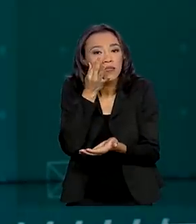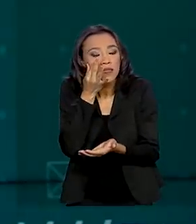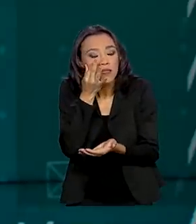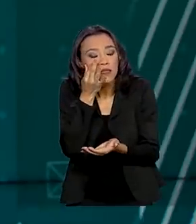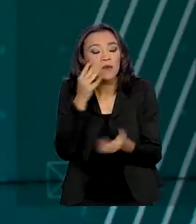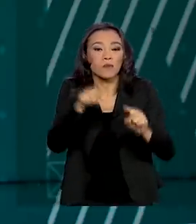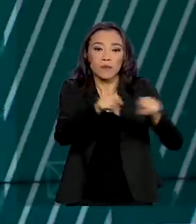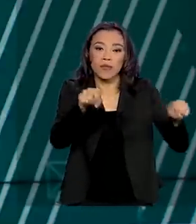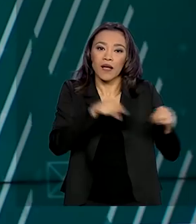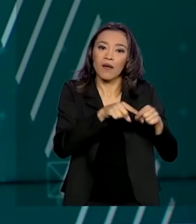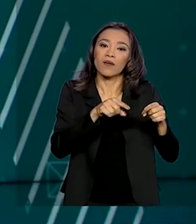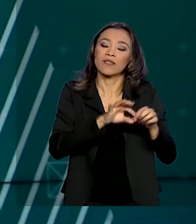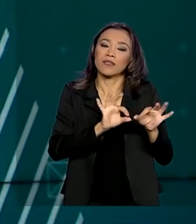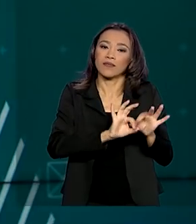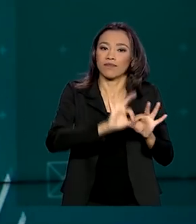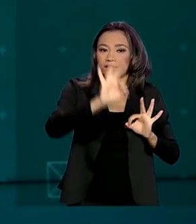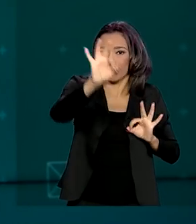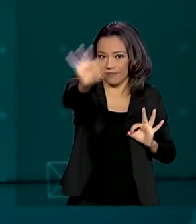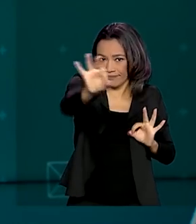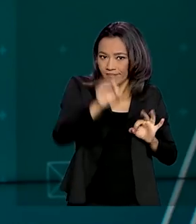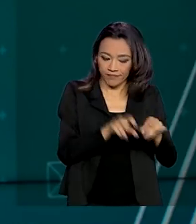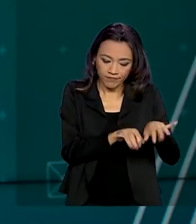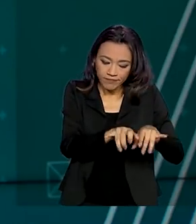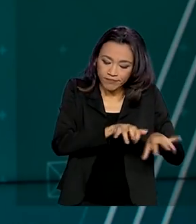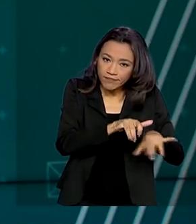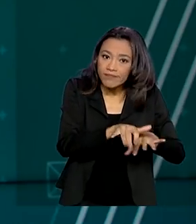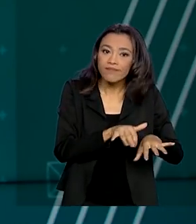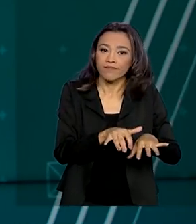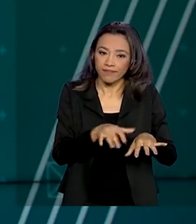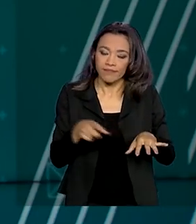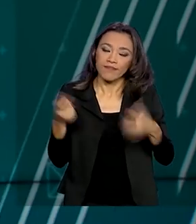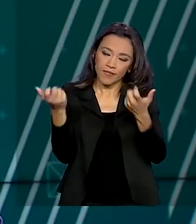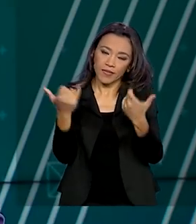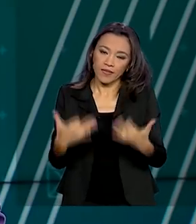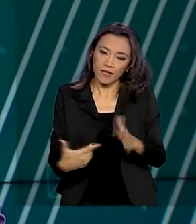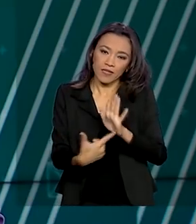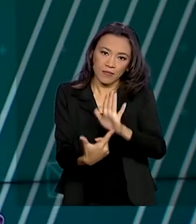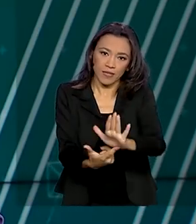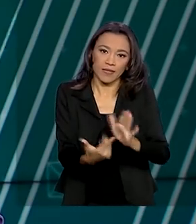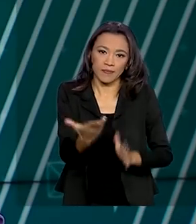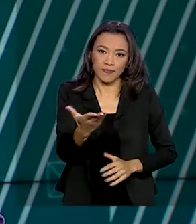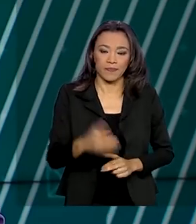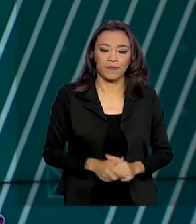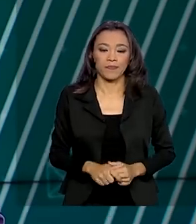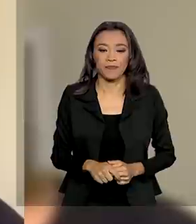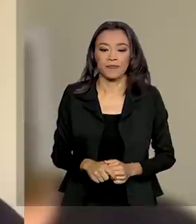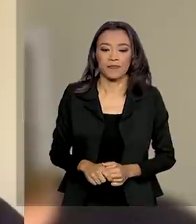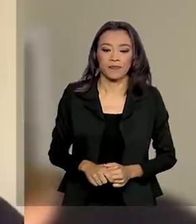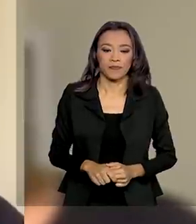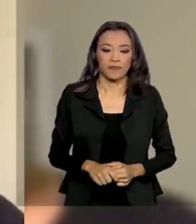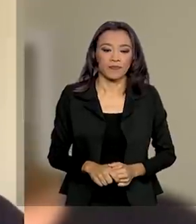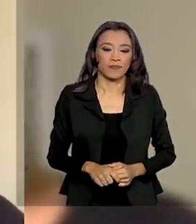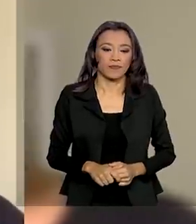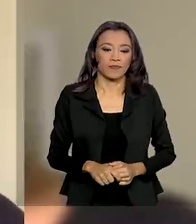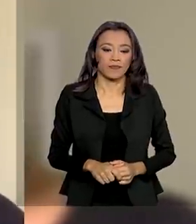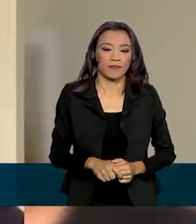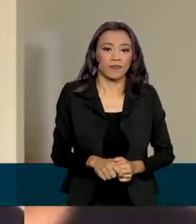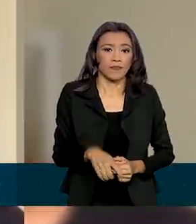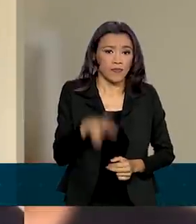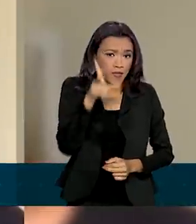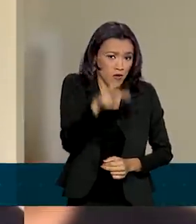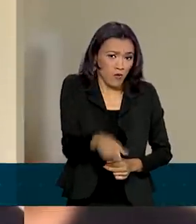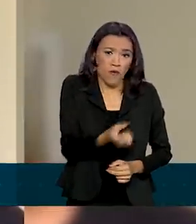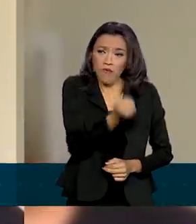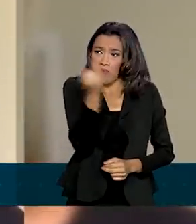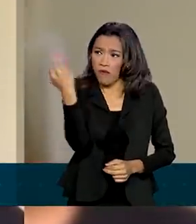por aulas em meios digitais. A repórter Caroline Blaut mostra agora para a gente. Assim como muita